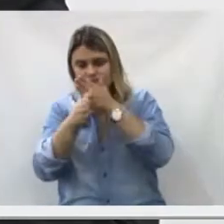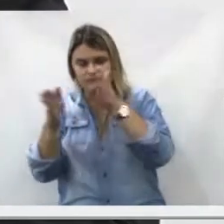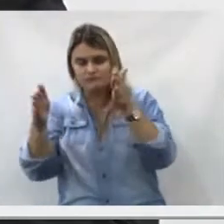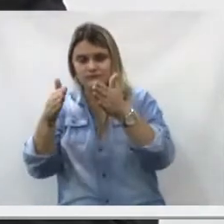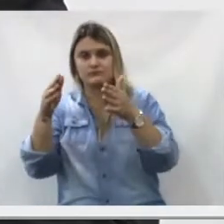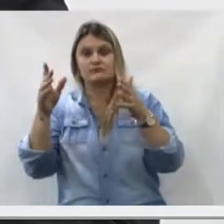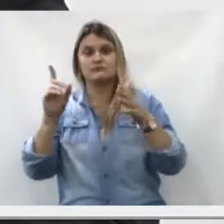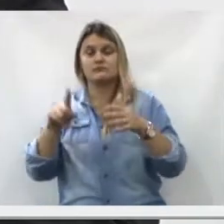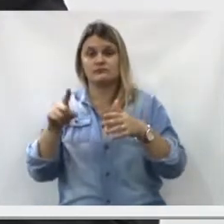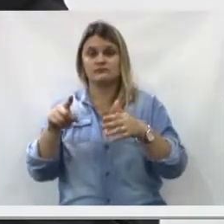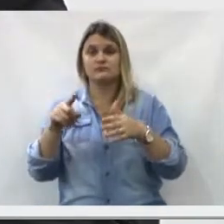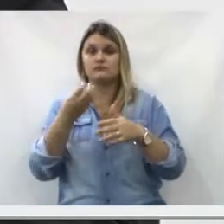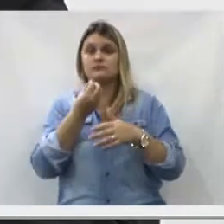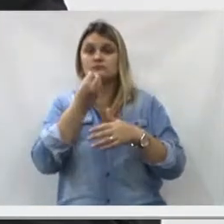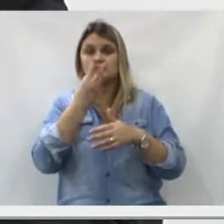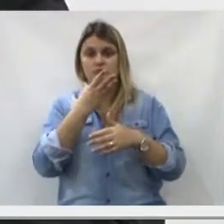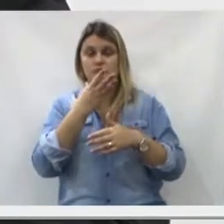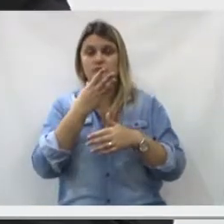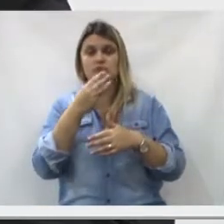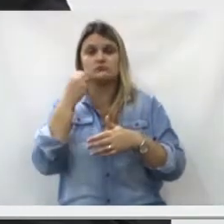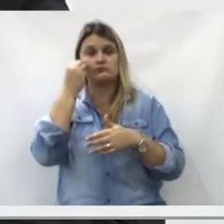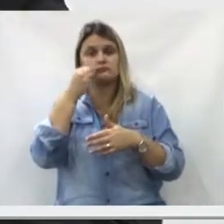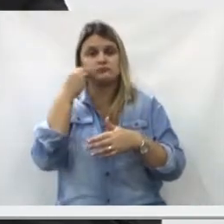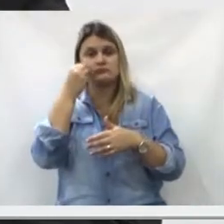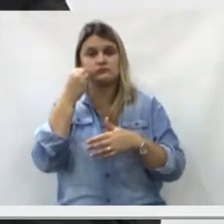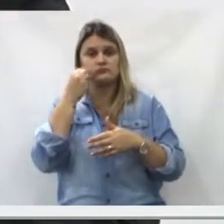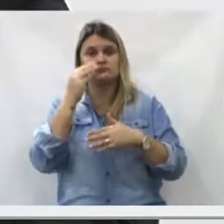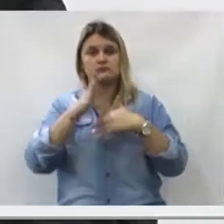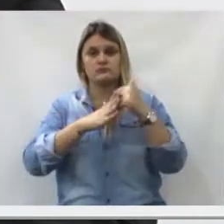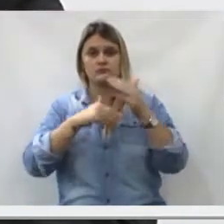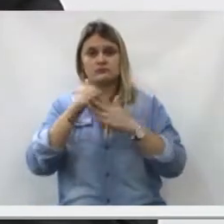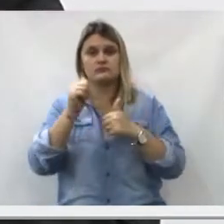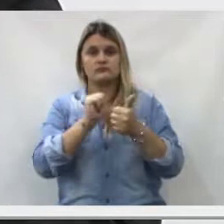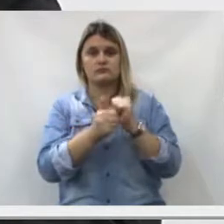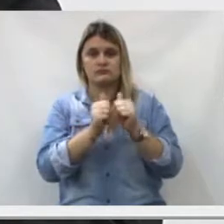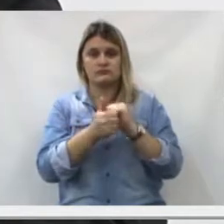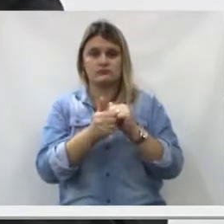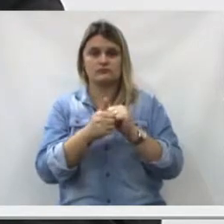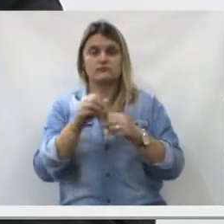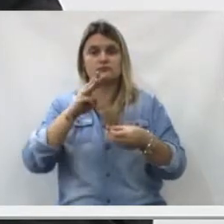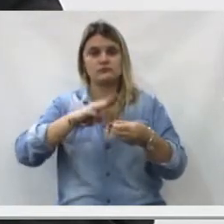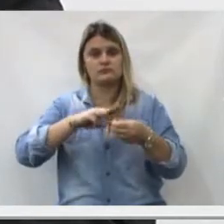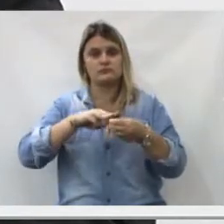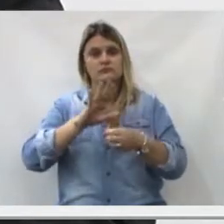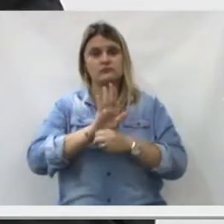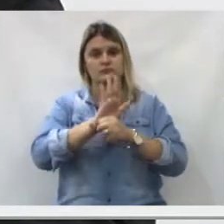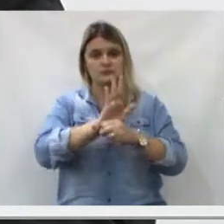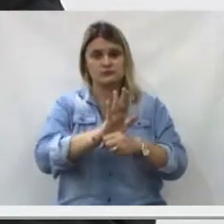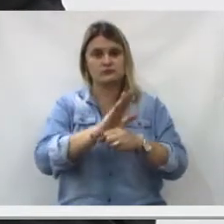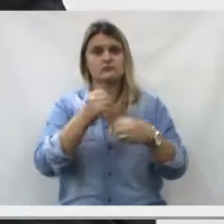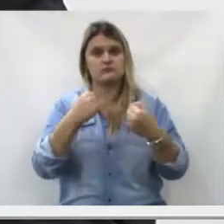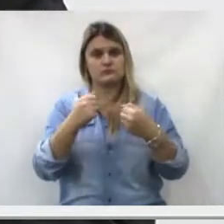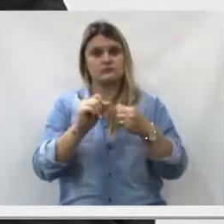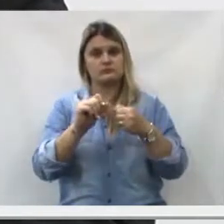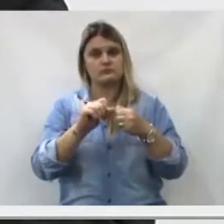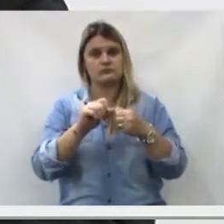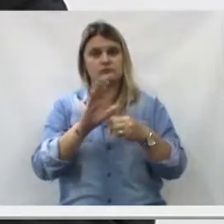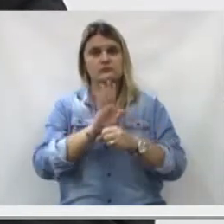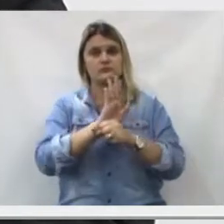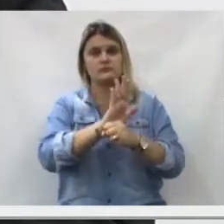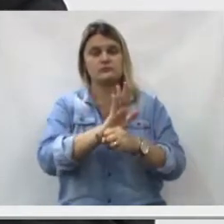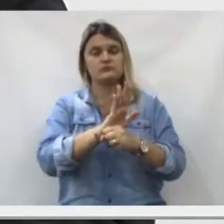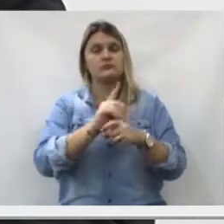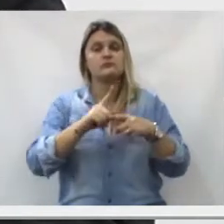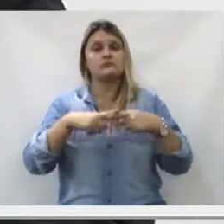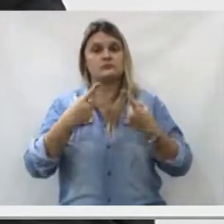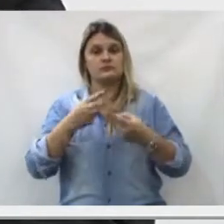tantos direcionamentos errados que se dão para as crianças, essa seria uma boa oportunidade. Uma contrapartida do